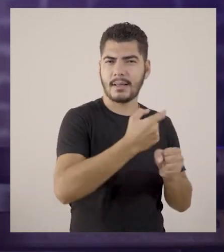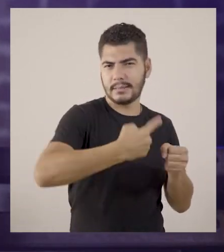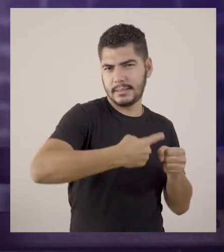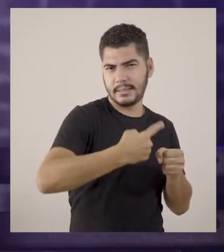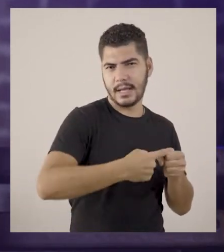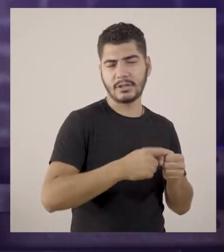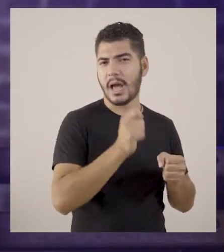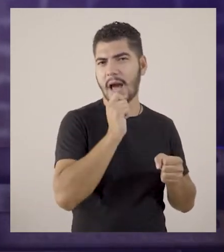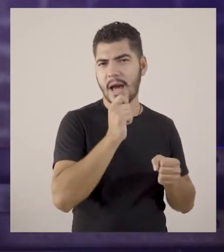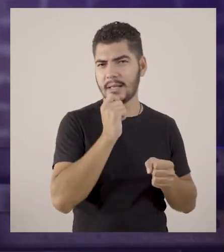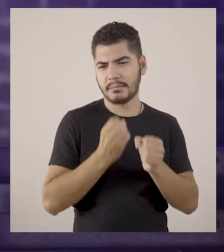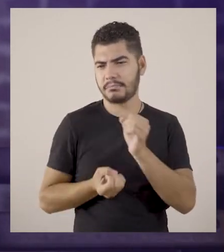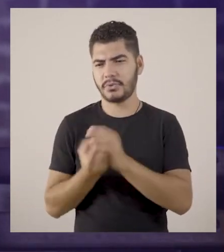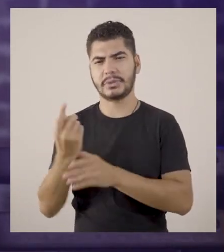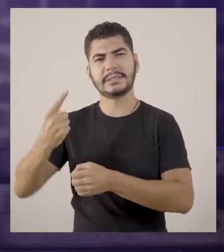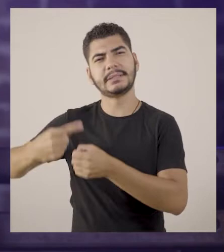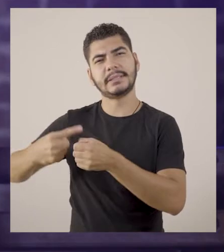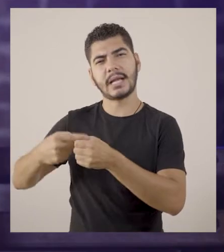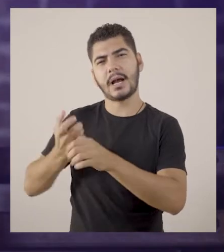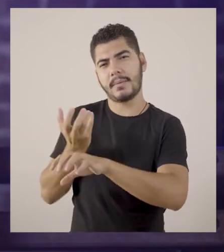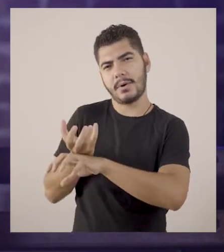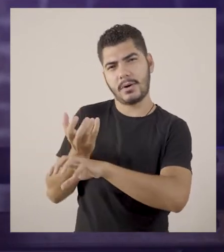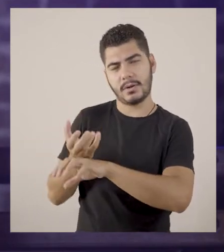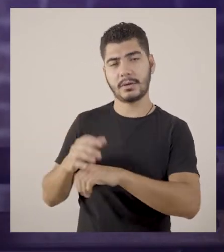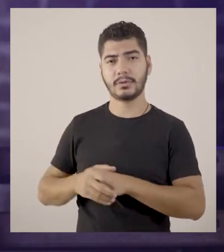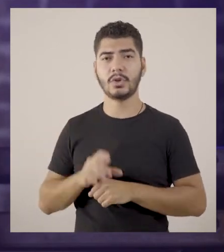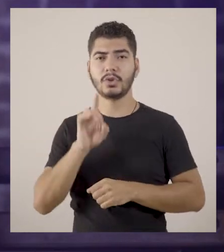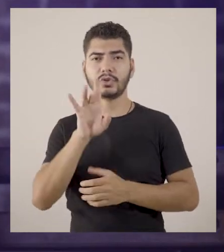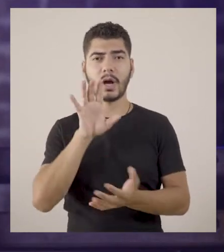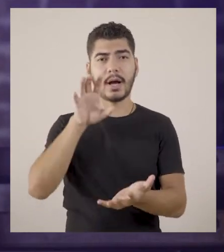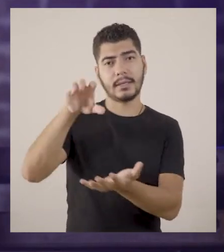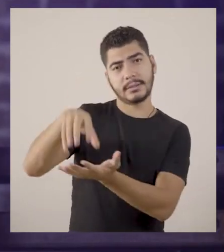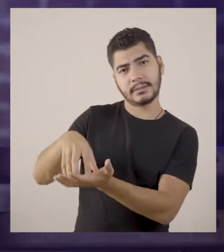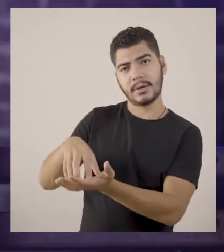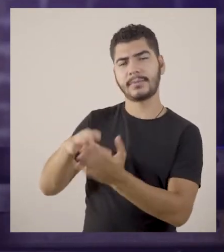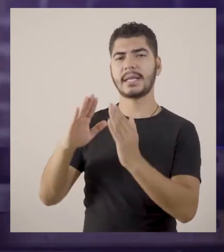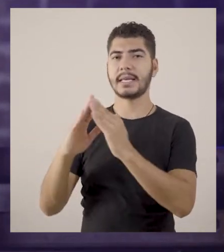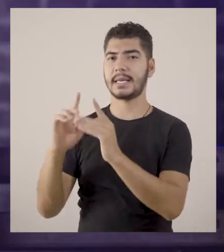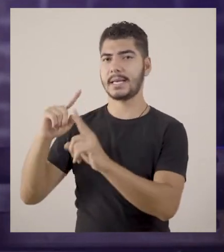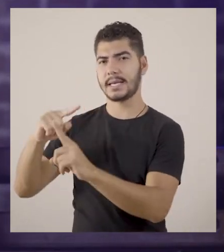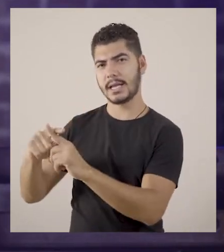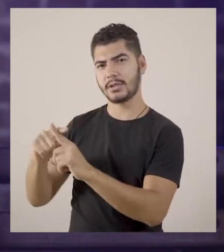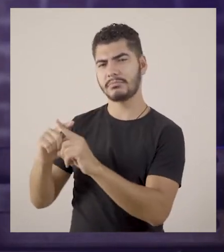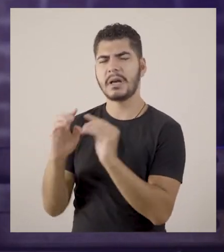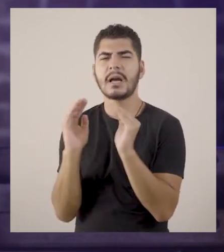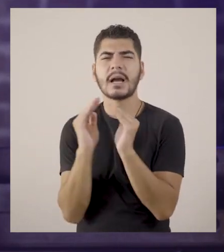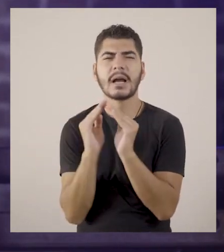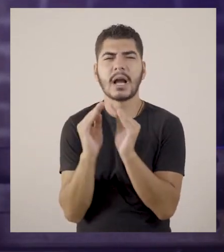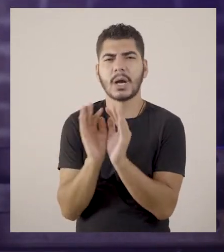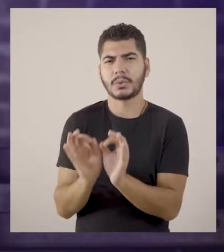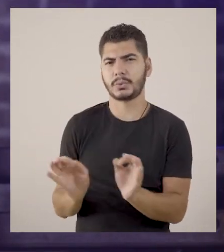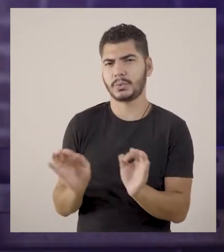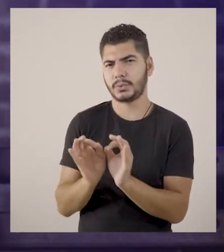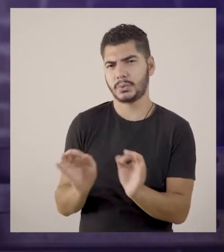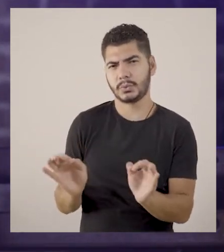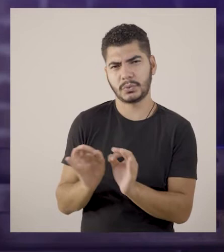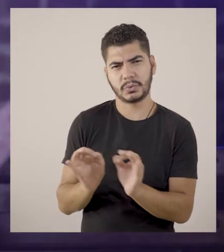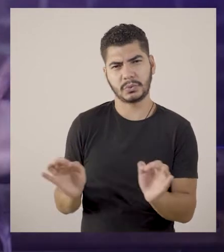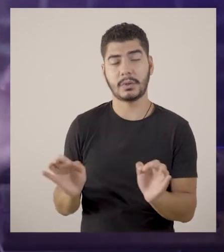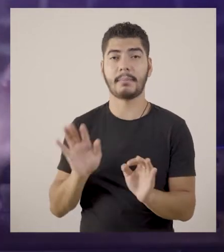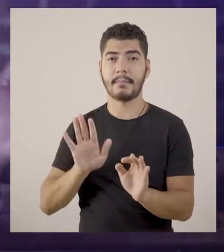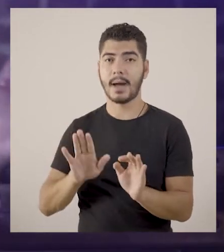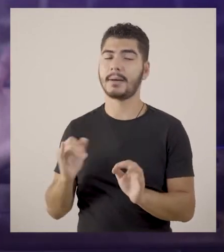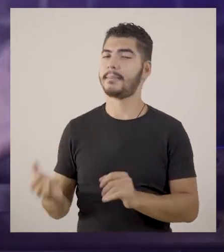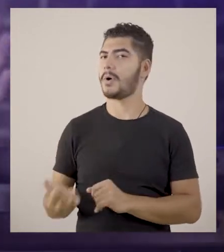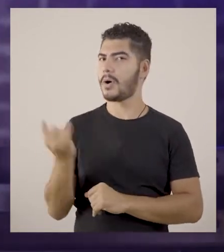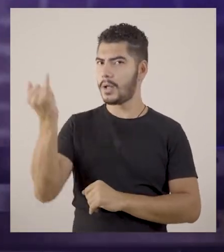nem existia a cidade de Brodowski. Apenas a estação, uma igreja e um casario modesto. Muito